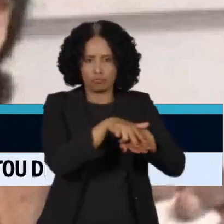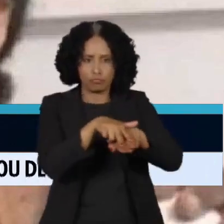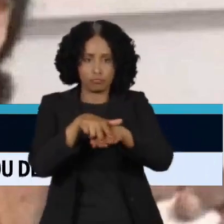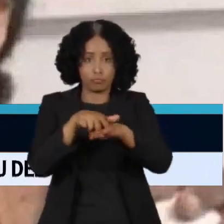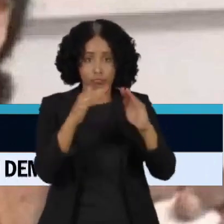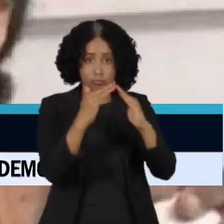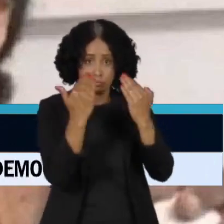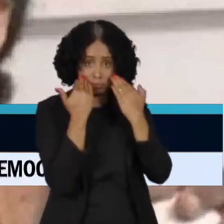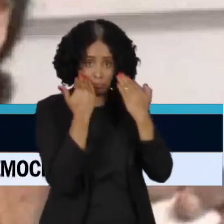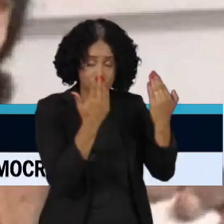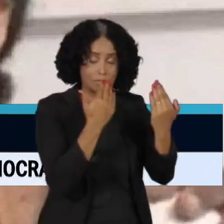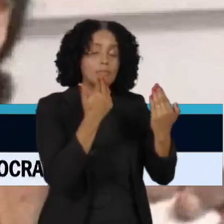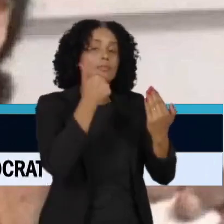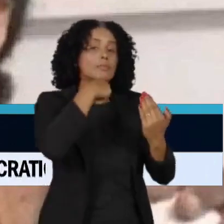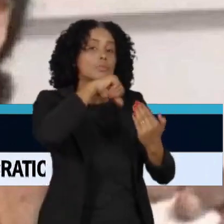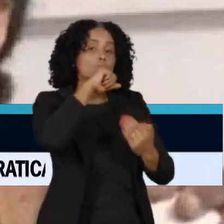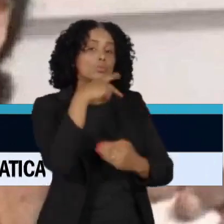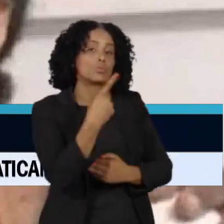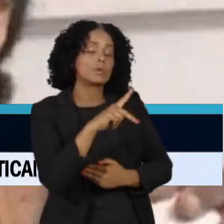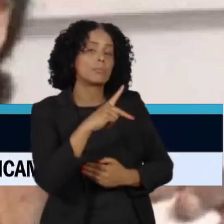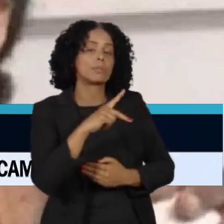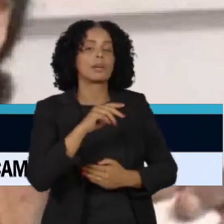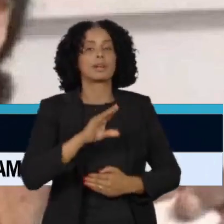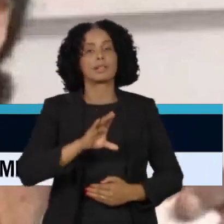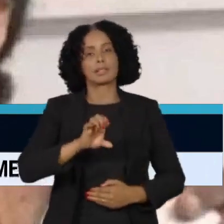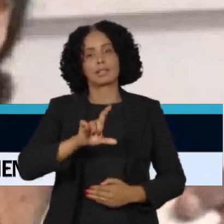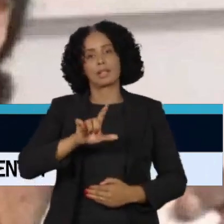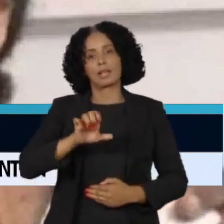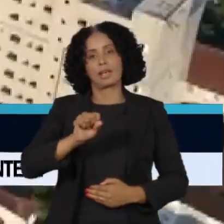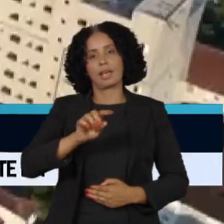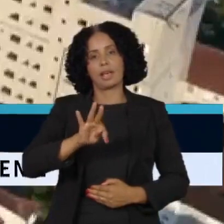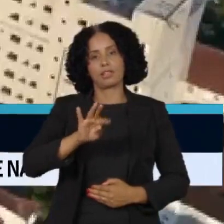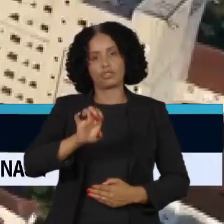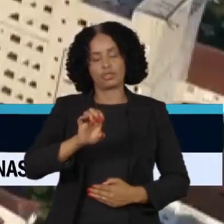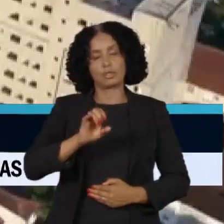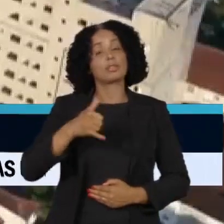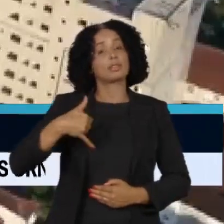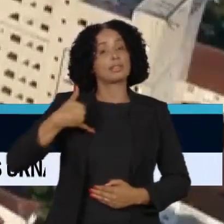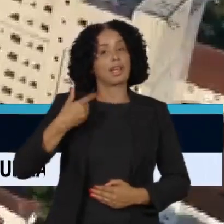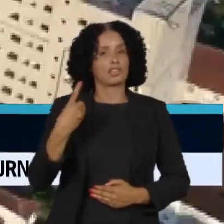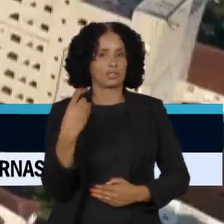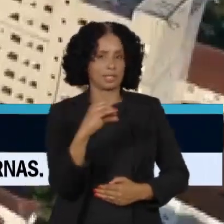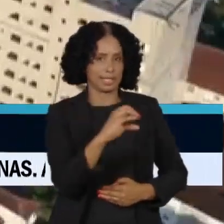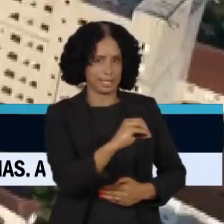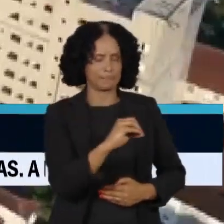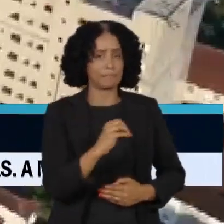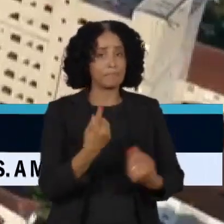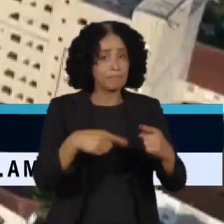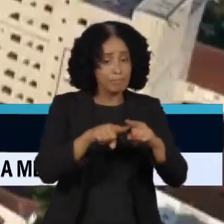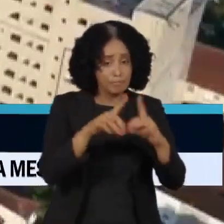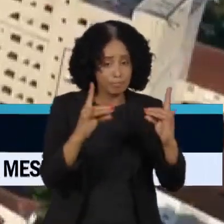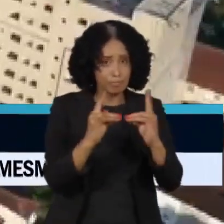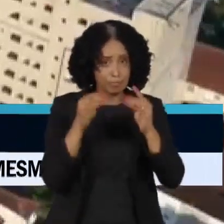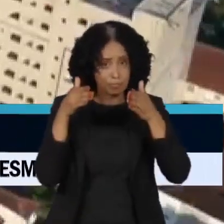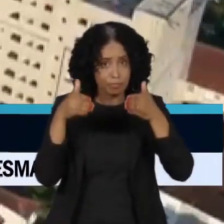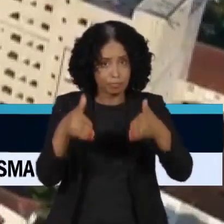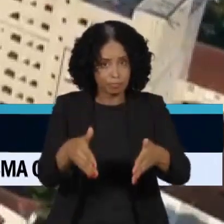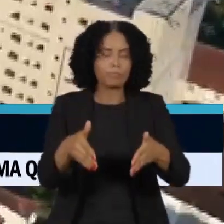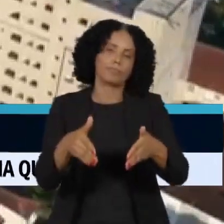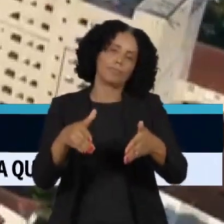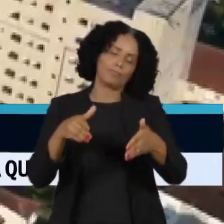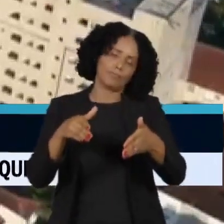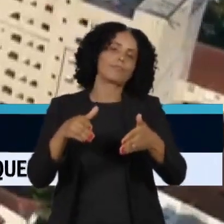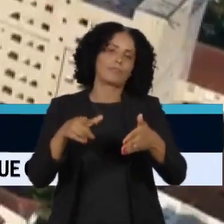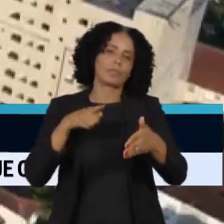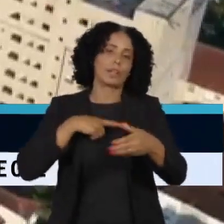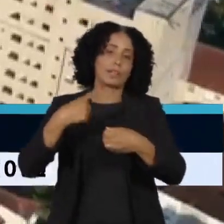Celeste, mãe de Pelé, que completou este ano 100 anos. O enterro também vai ser na cidade do tímido